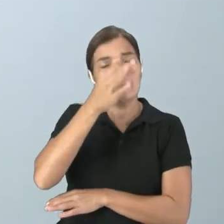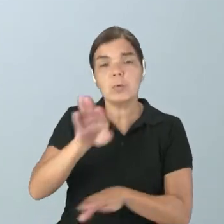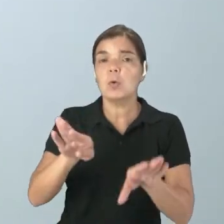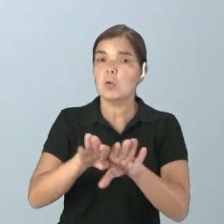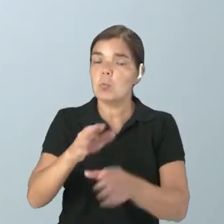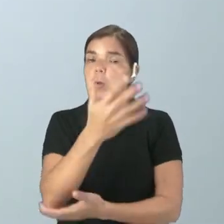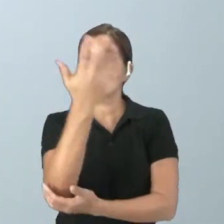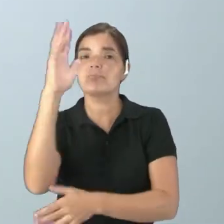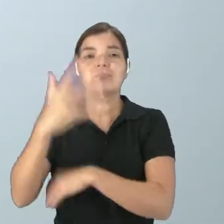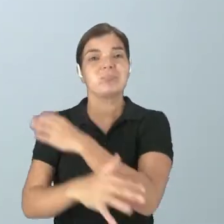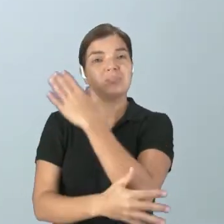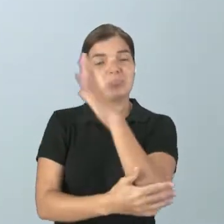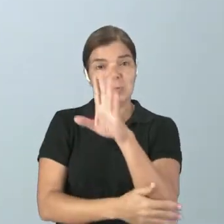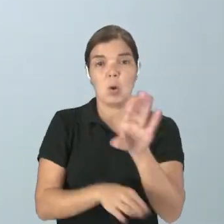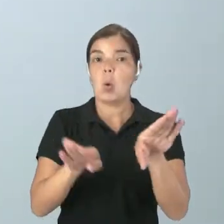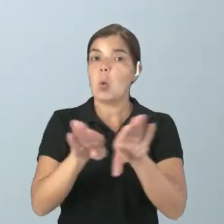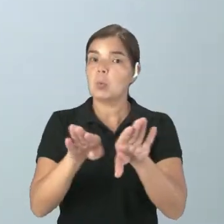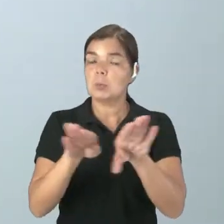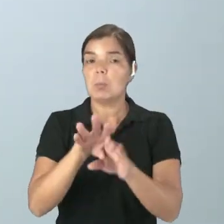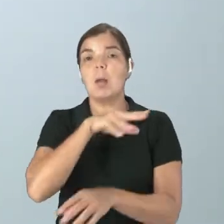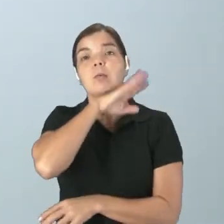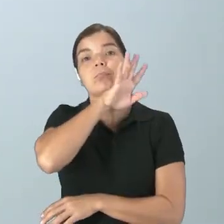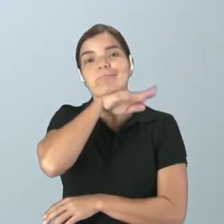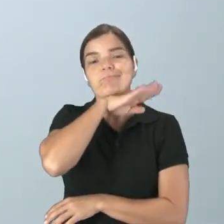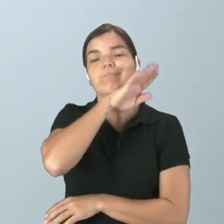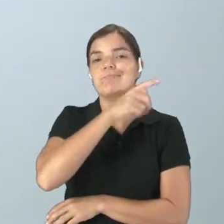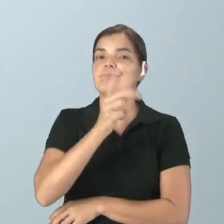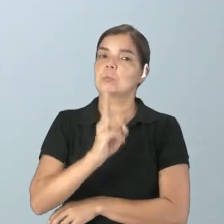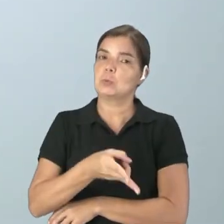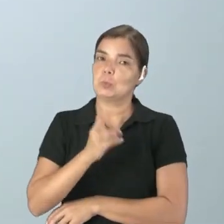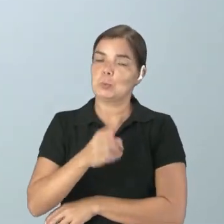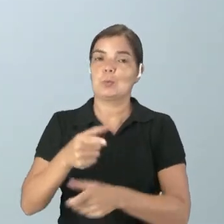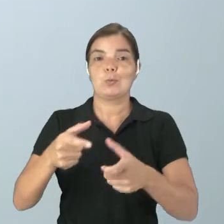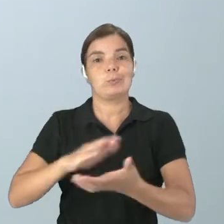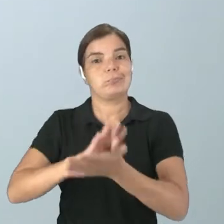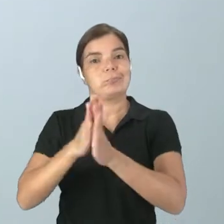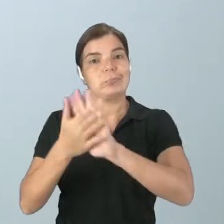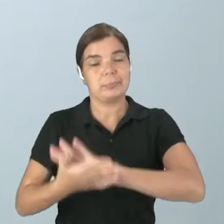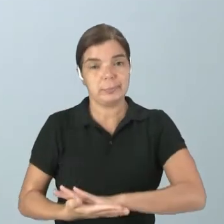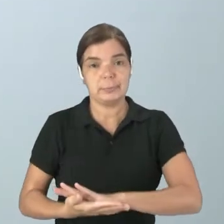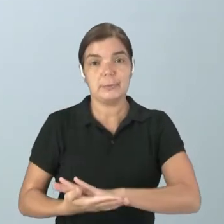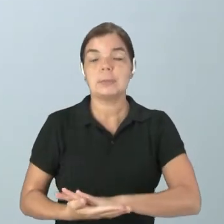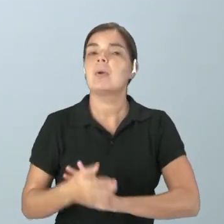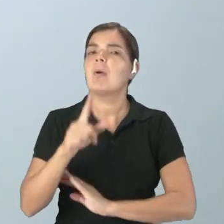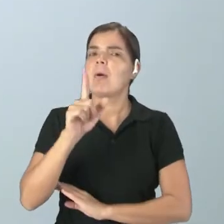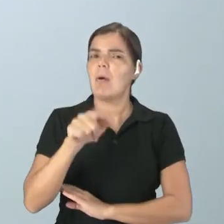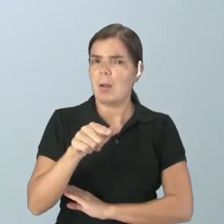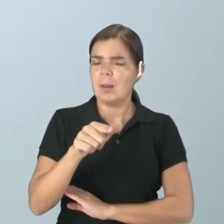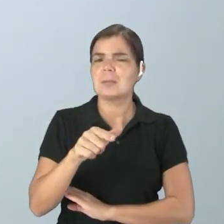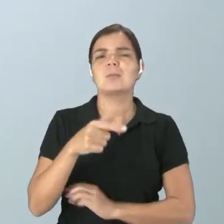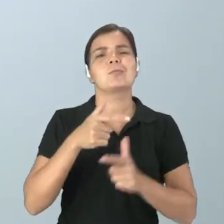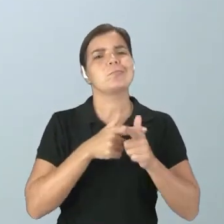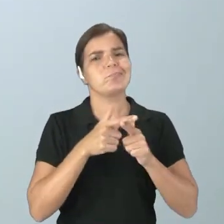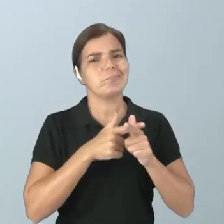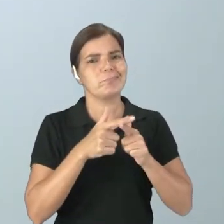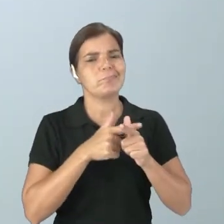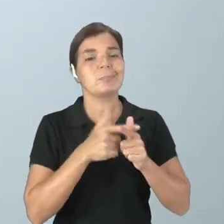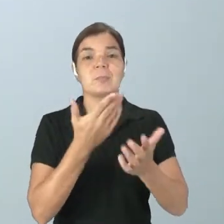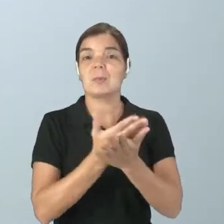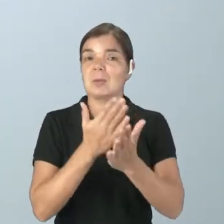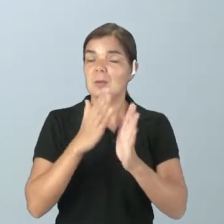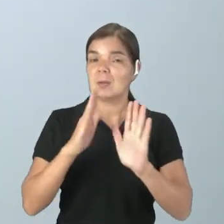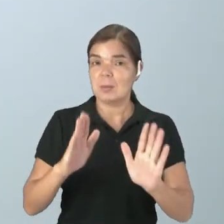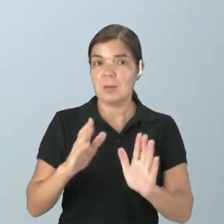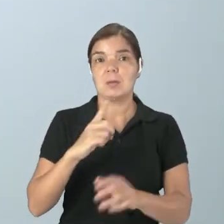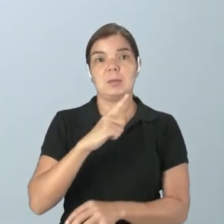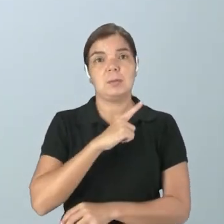ou para a vegetação que se encontra naquele local que está sendo destruído. Então, é só uma série de consequências que vai acabar tendo